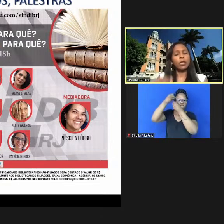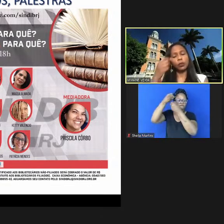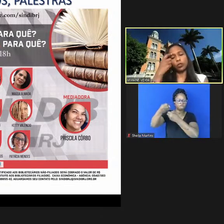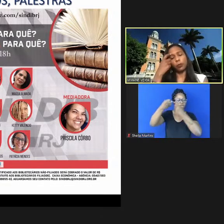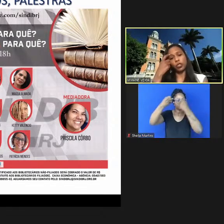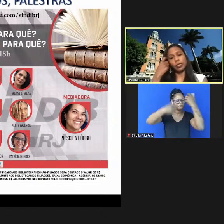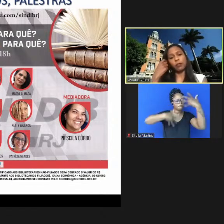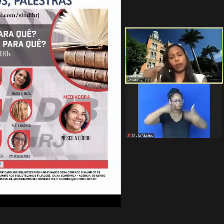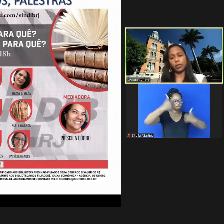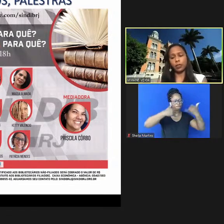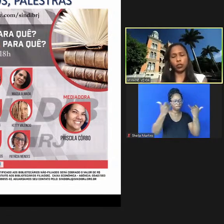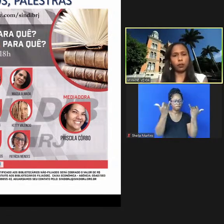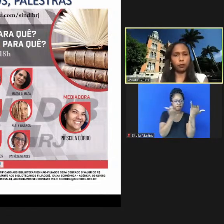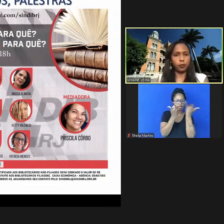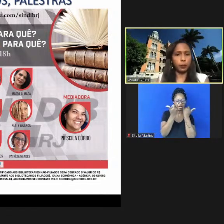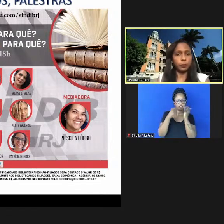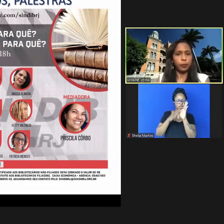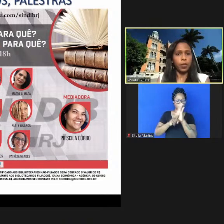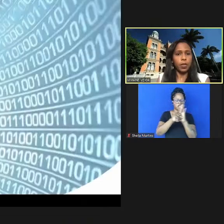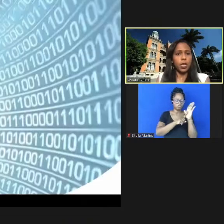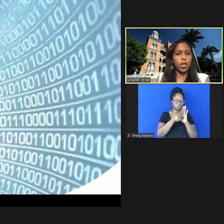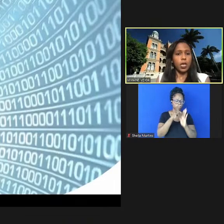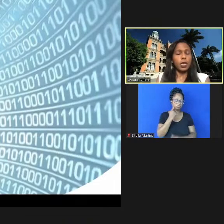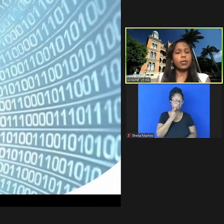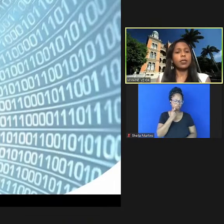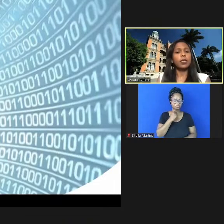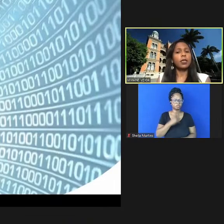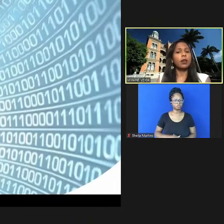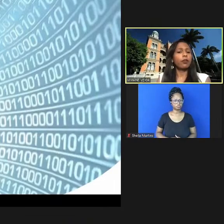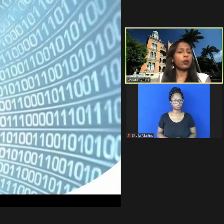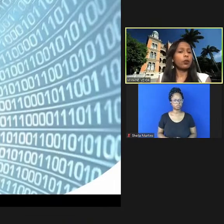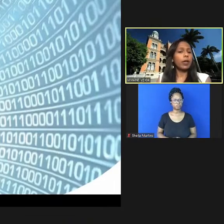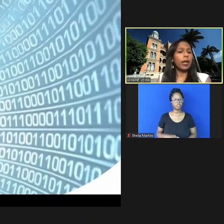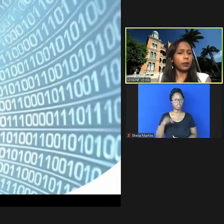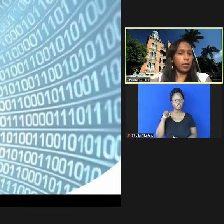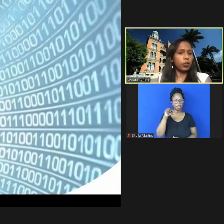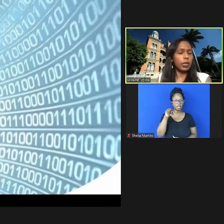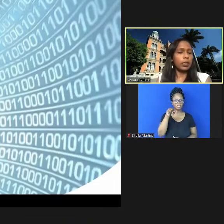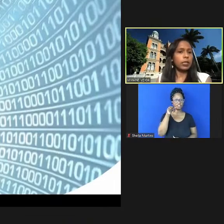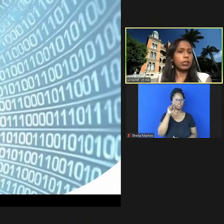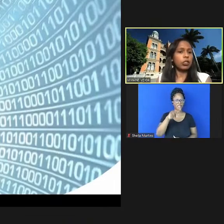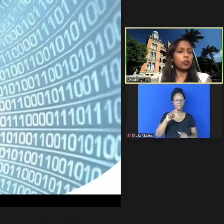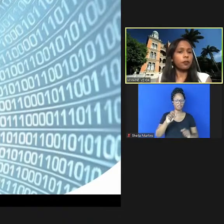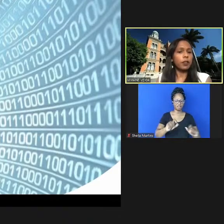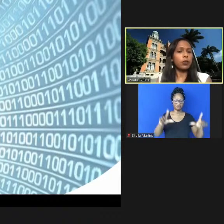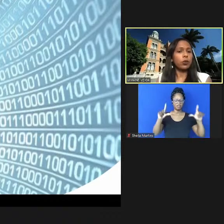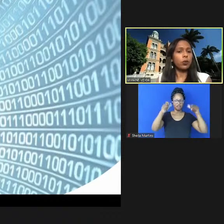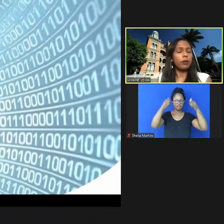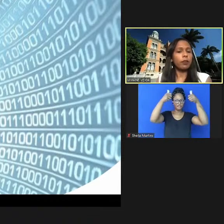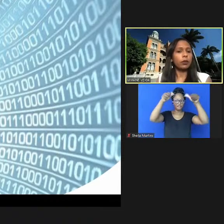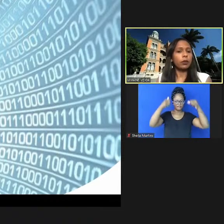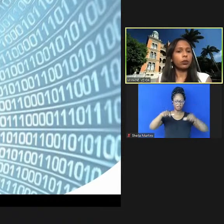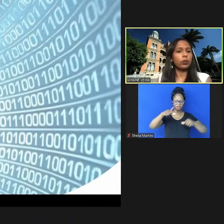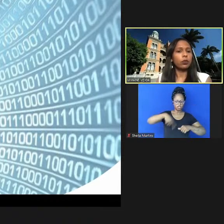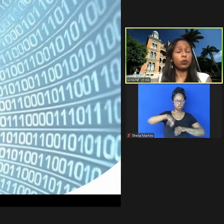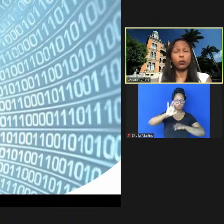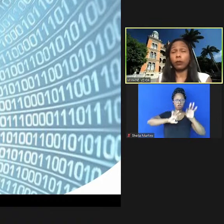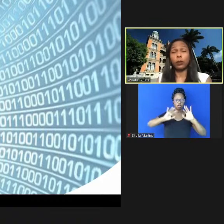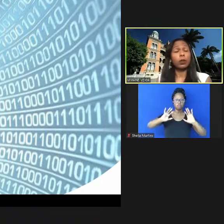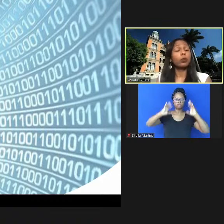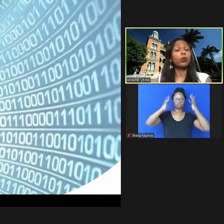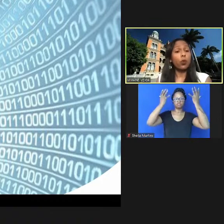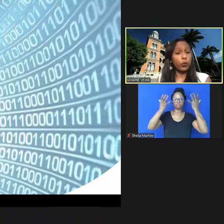gestão de dados de pesquisa-fé na sexta-feira esse aqui foi o cartaz que a gente fez do evento do